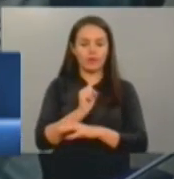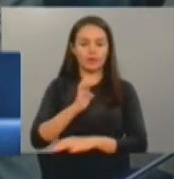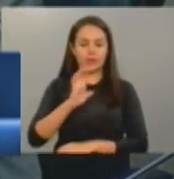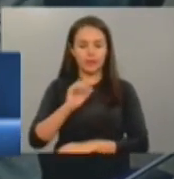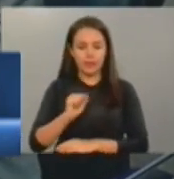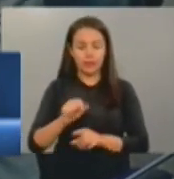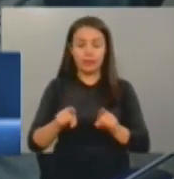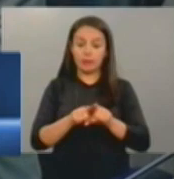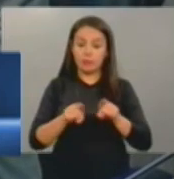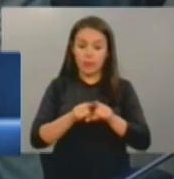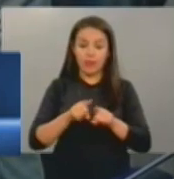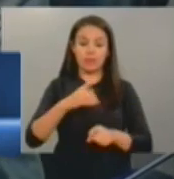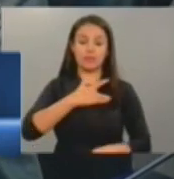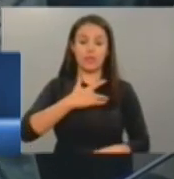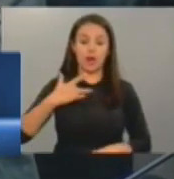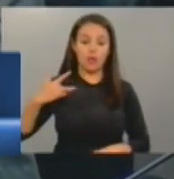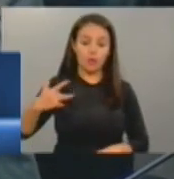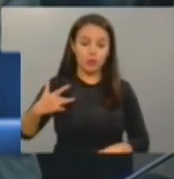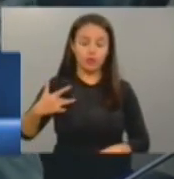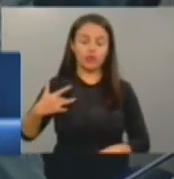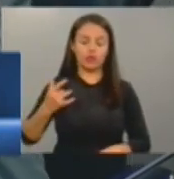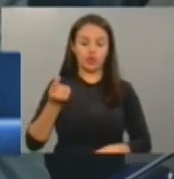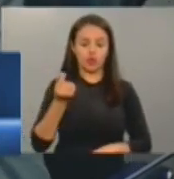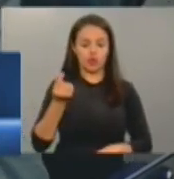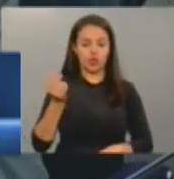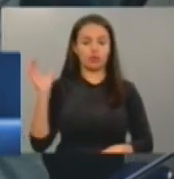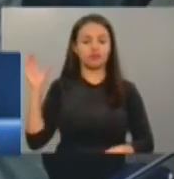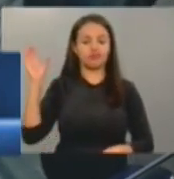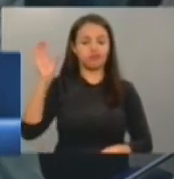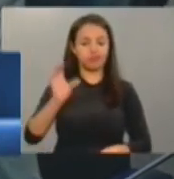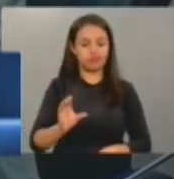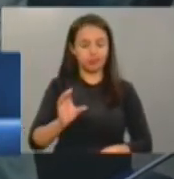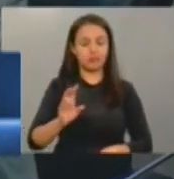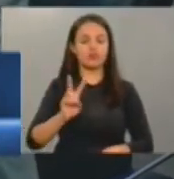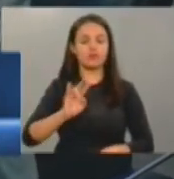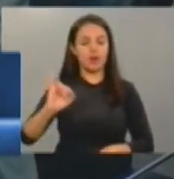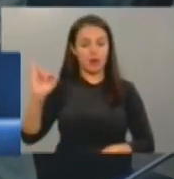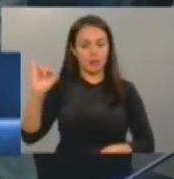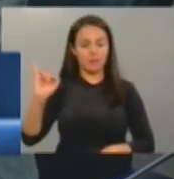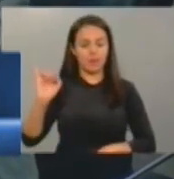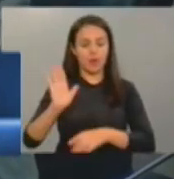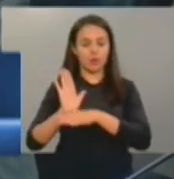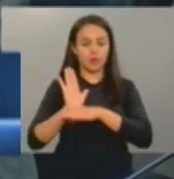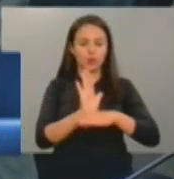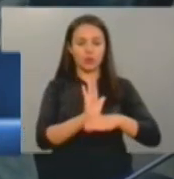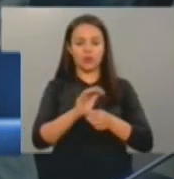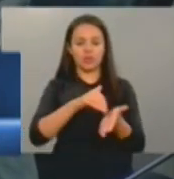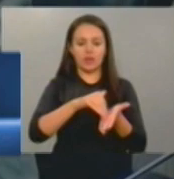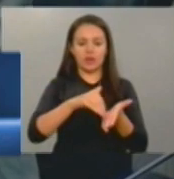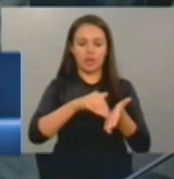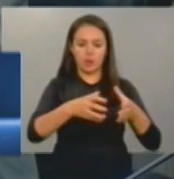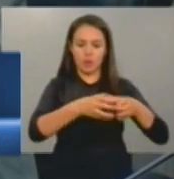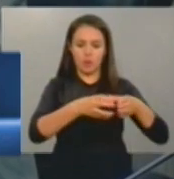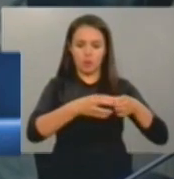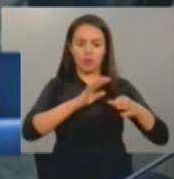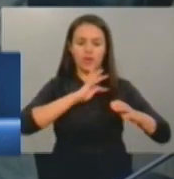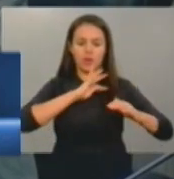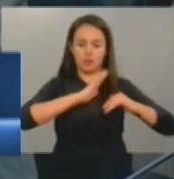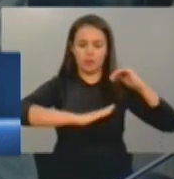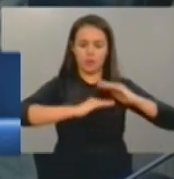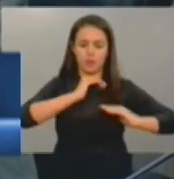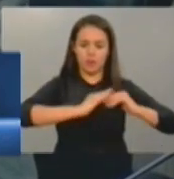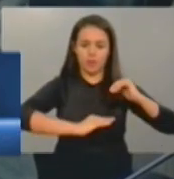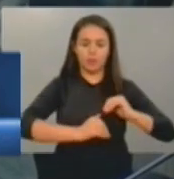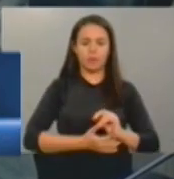saúde, que certamente vai ajudar muito também a equipe do secretário. Mas, começando pelo canal, a nossa ida lá,